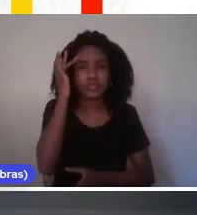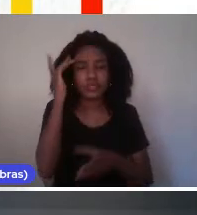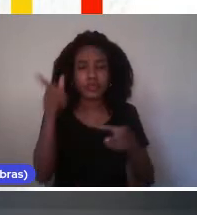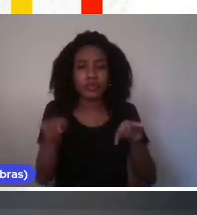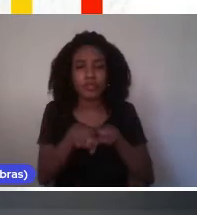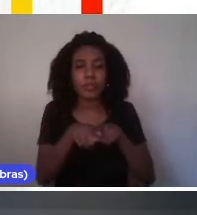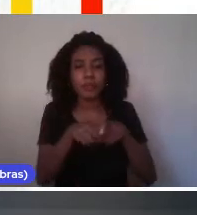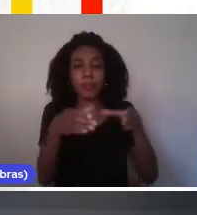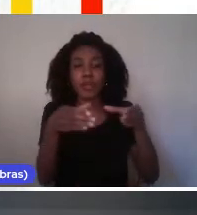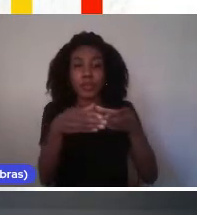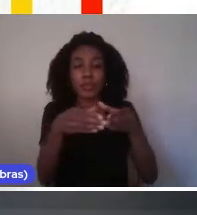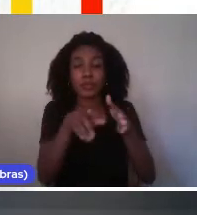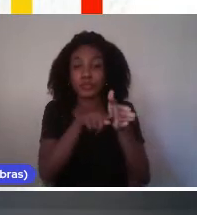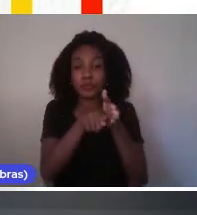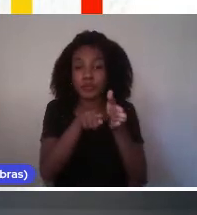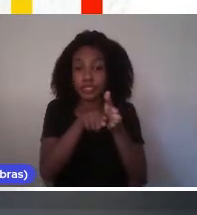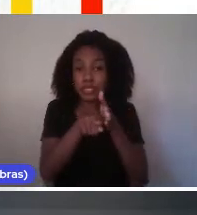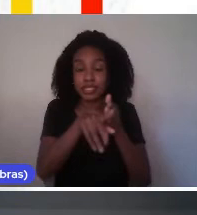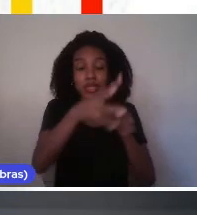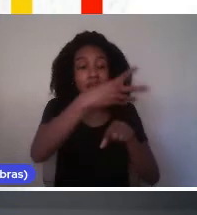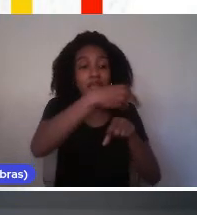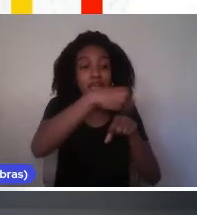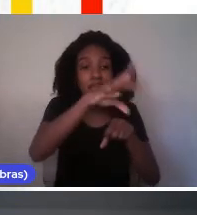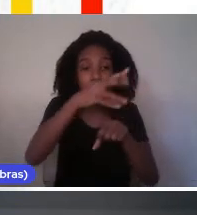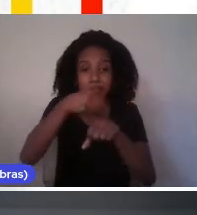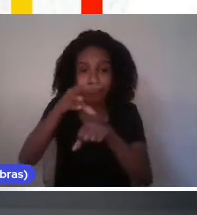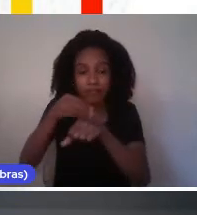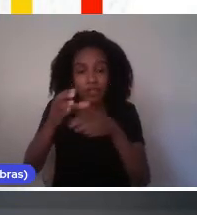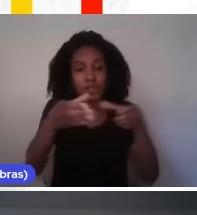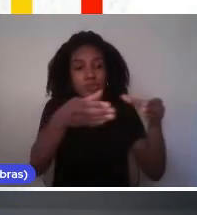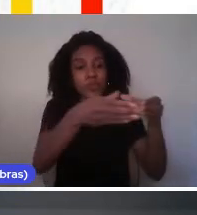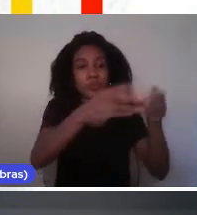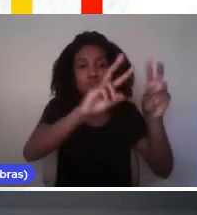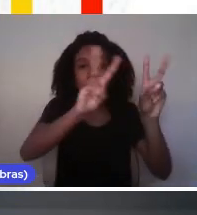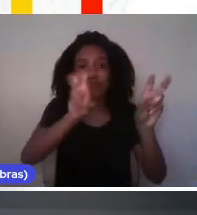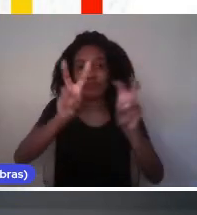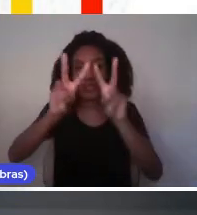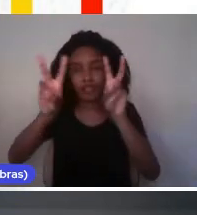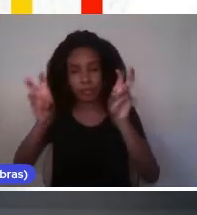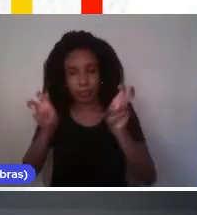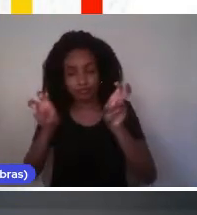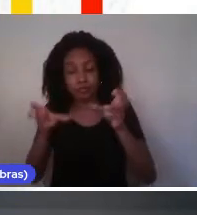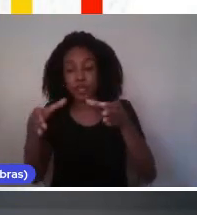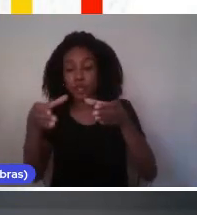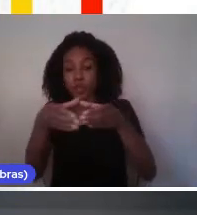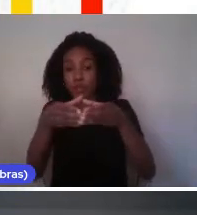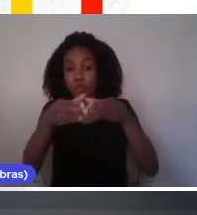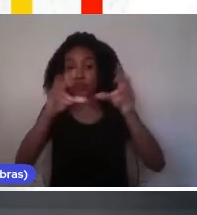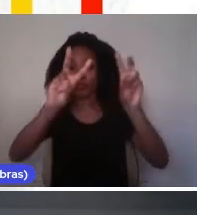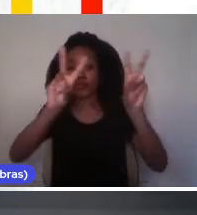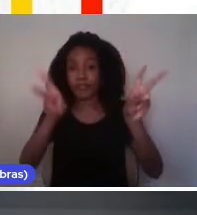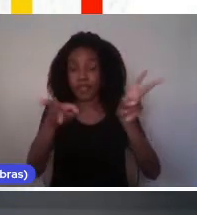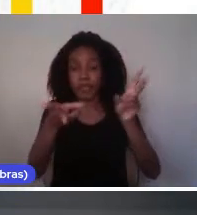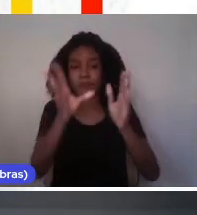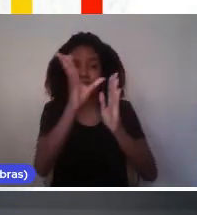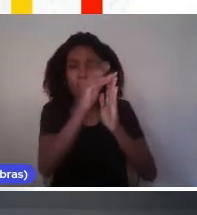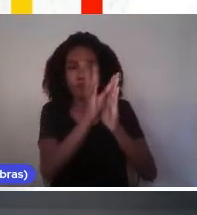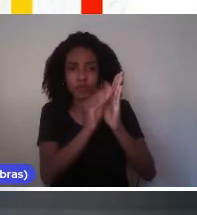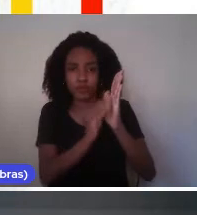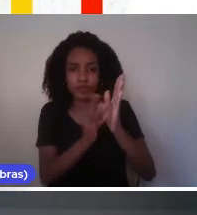envia aos núcleos temáticos. Esses, por sua vez, recebem materiais,